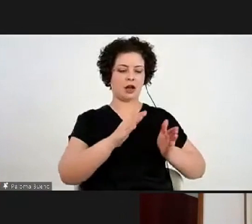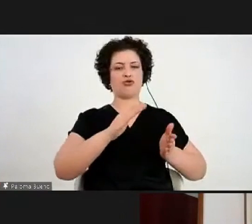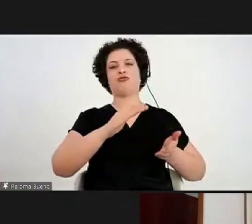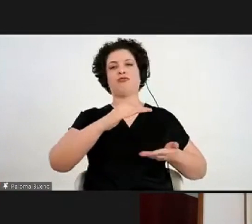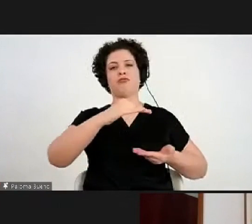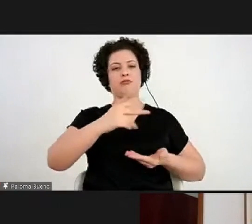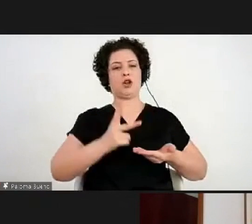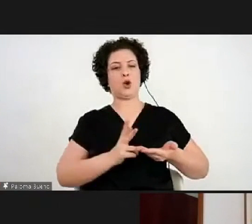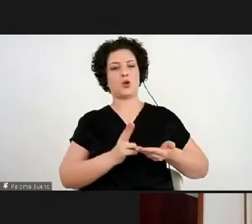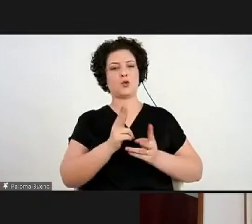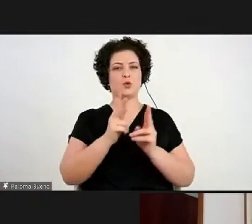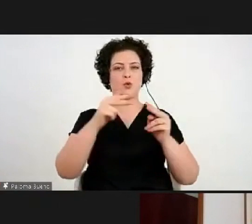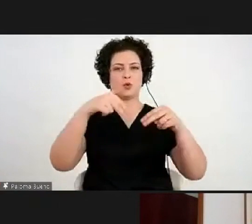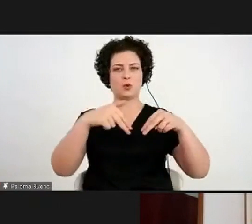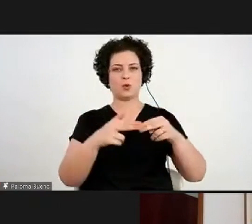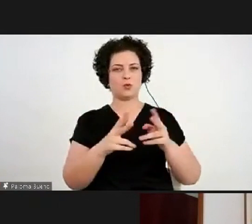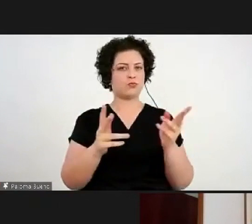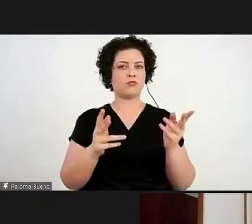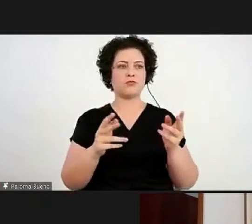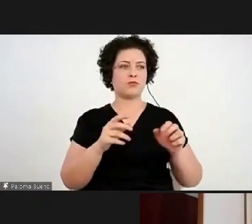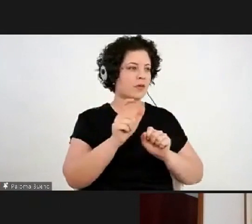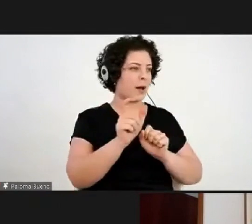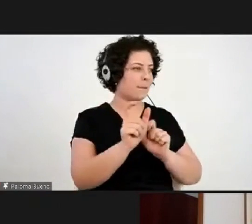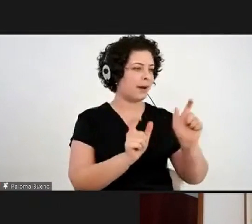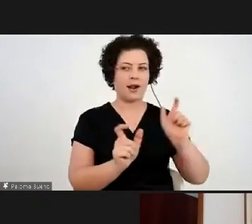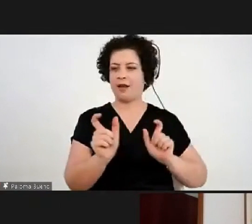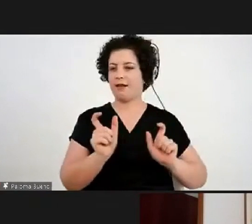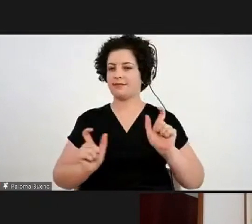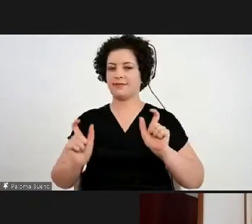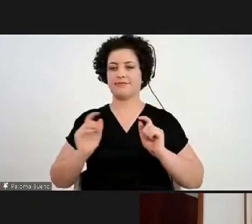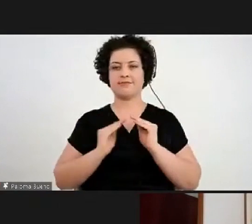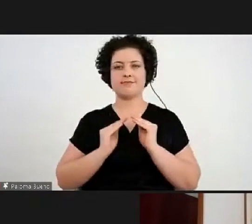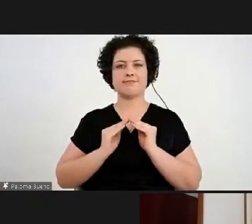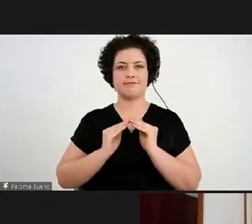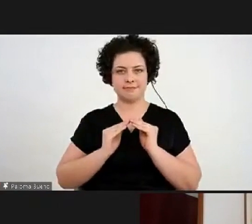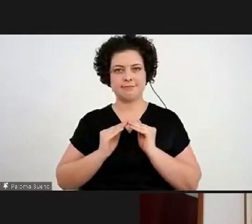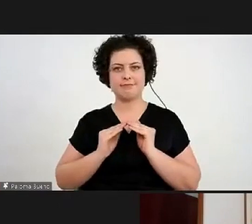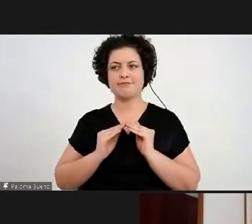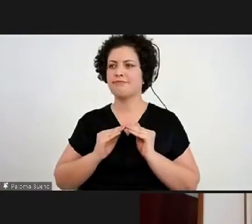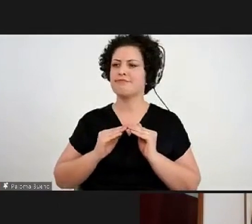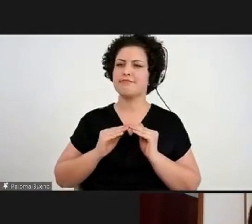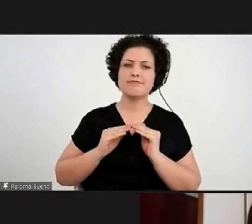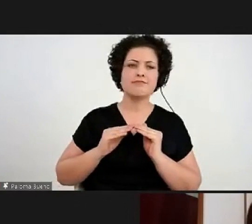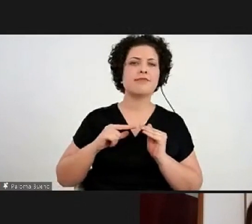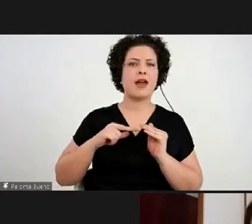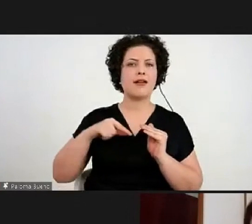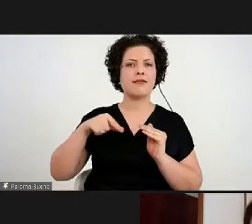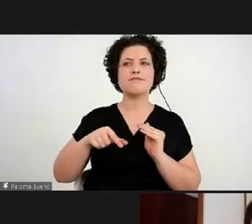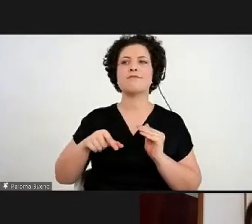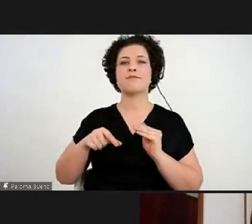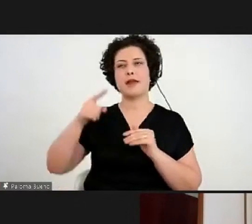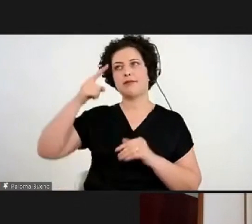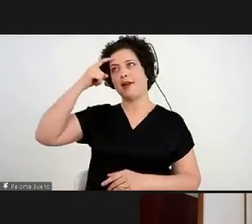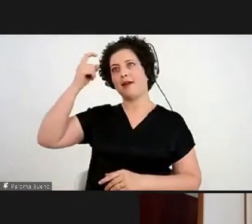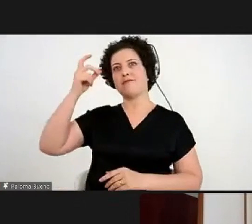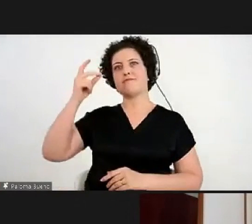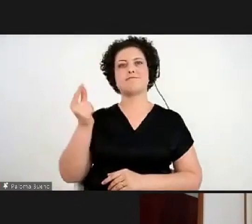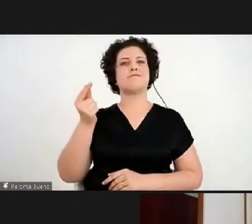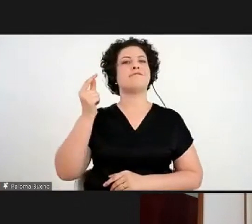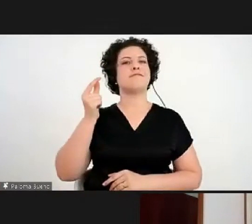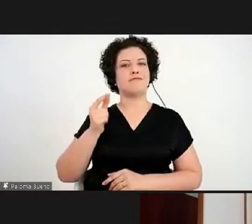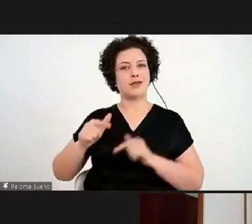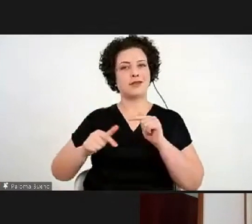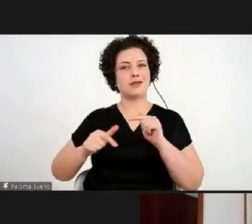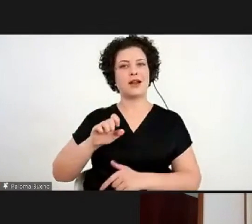dessa caça-palavras dentro de casa que surgiu do trabalho da Hélida que